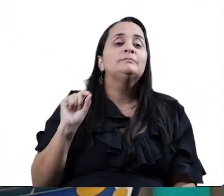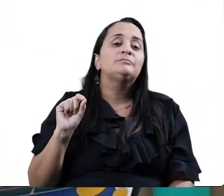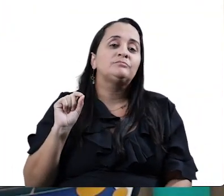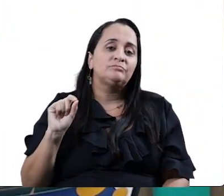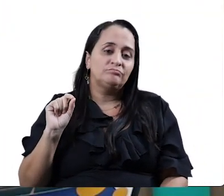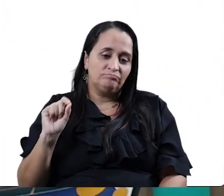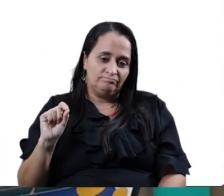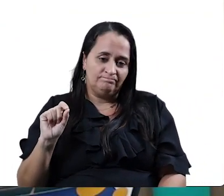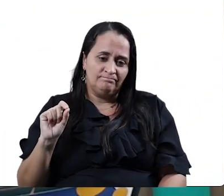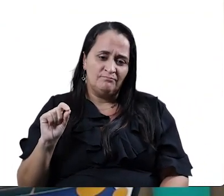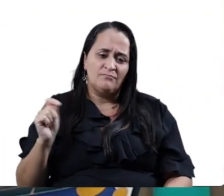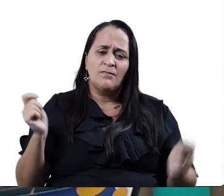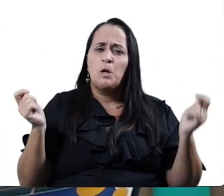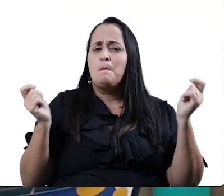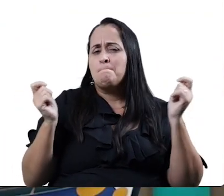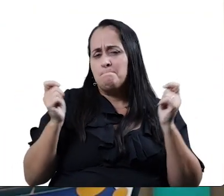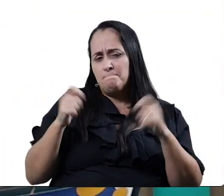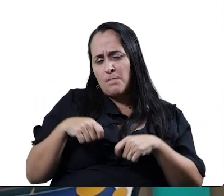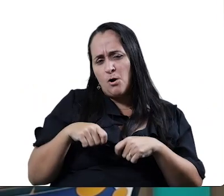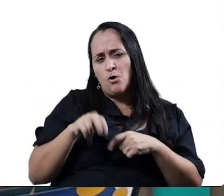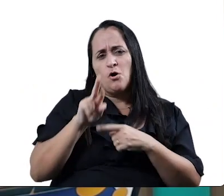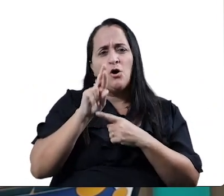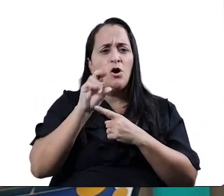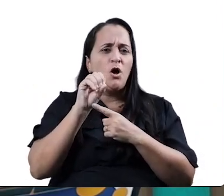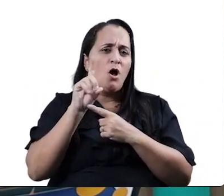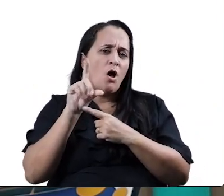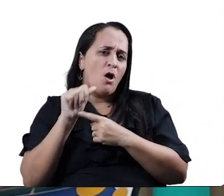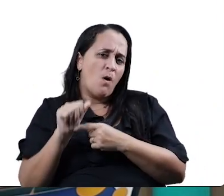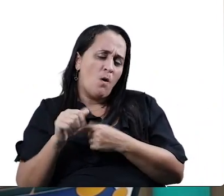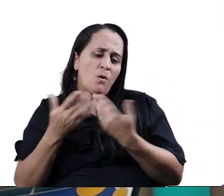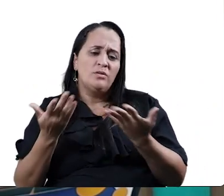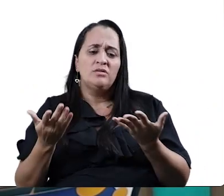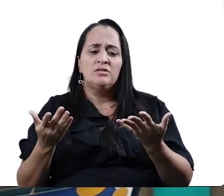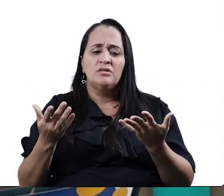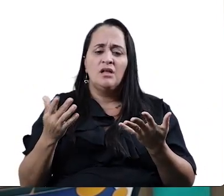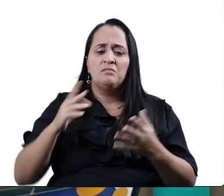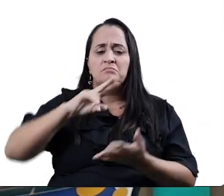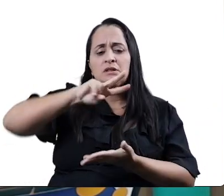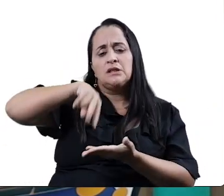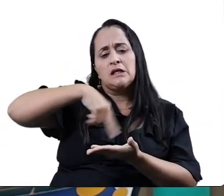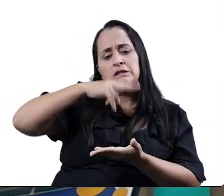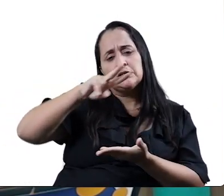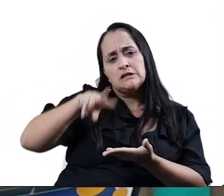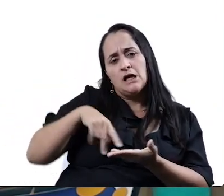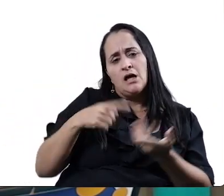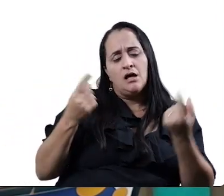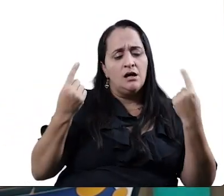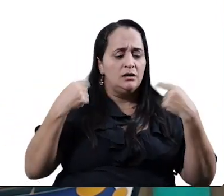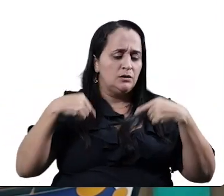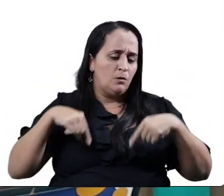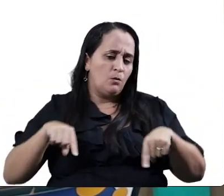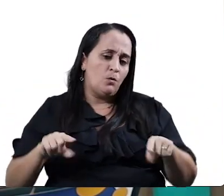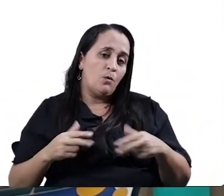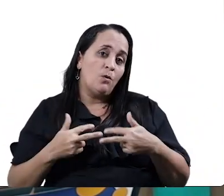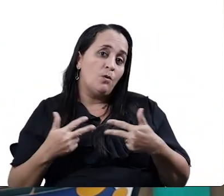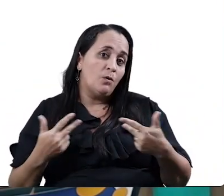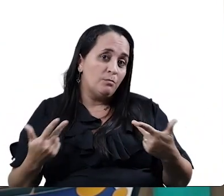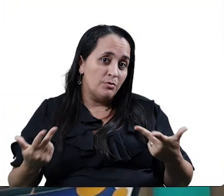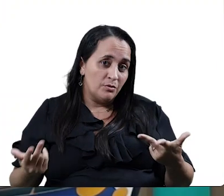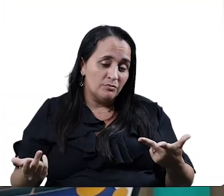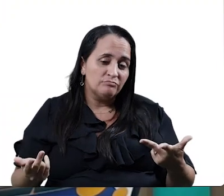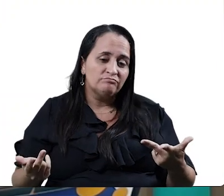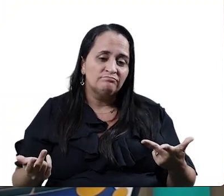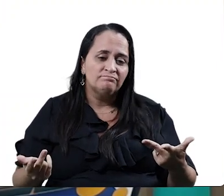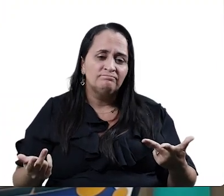cantadas. É uma brincadeira que pode ser de roda, pode ser de mão, dançada, mexe o corpo. Entendeu?